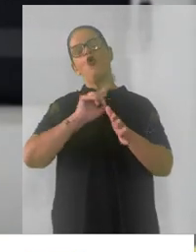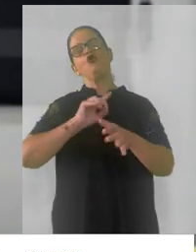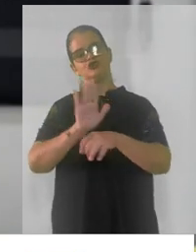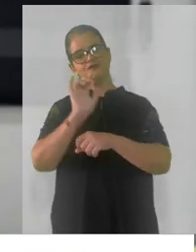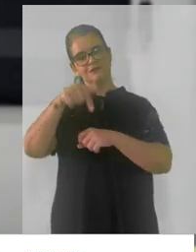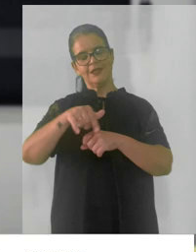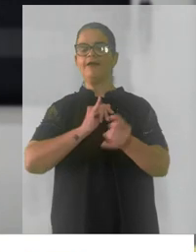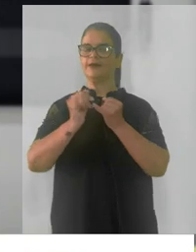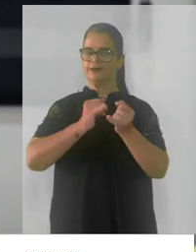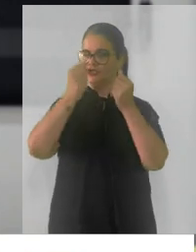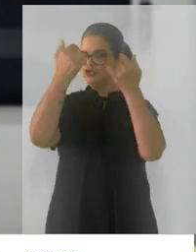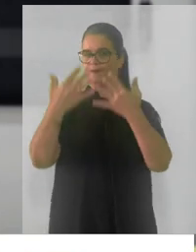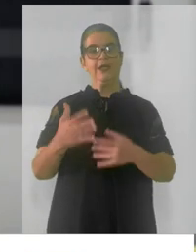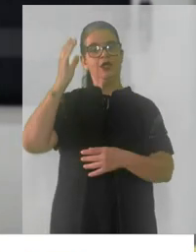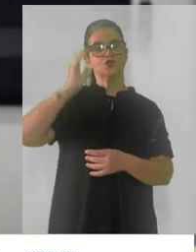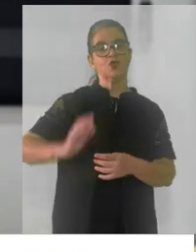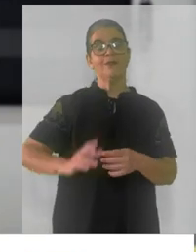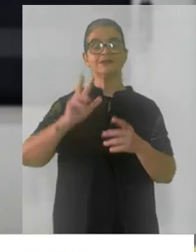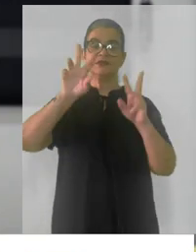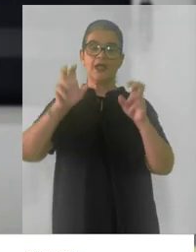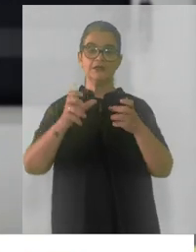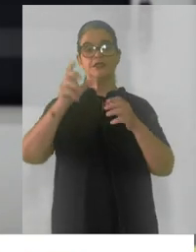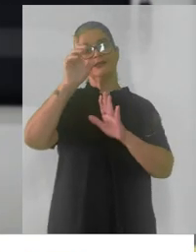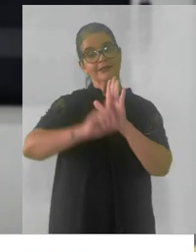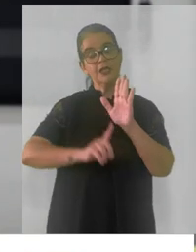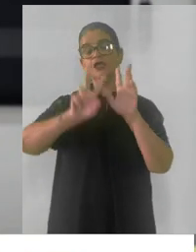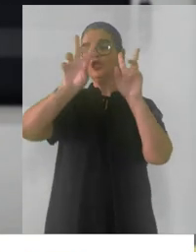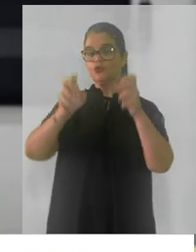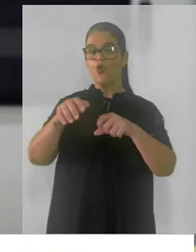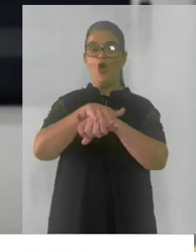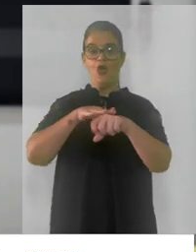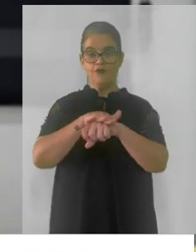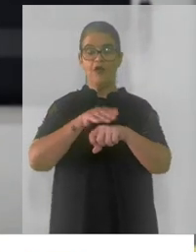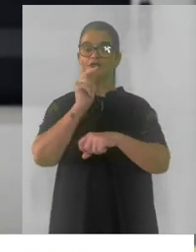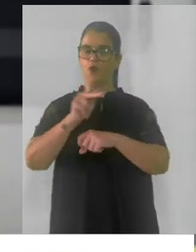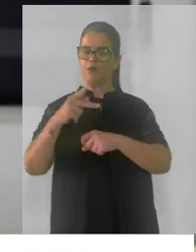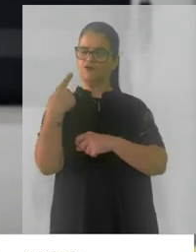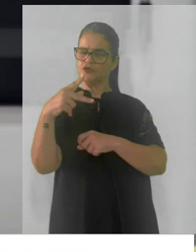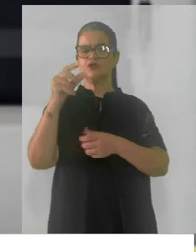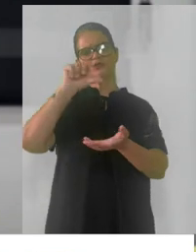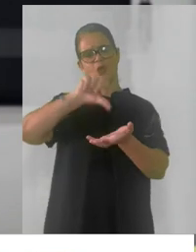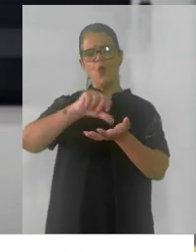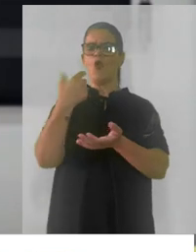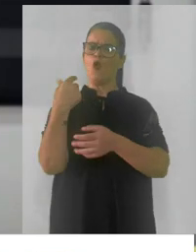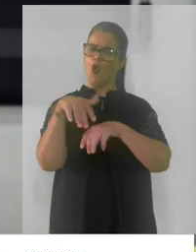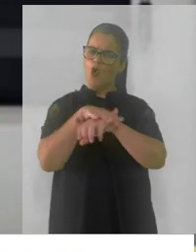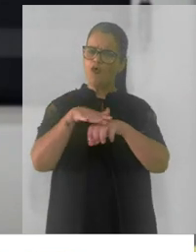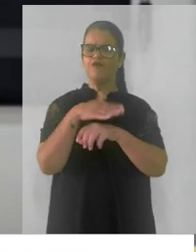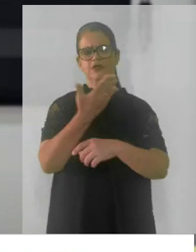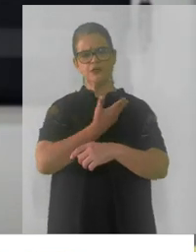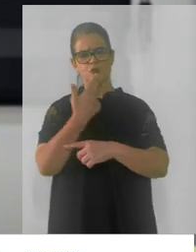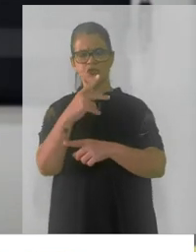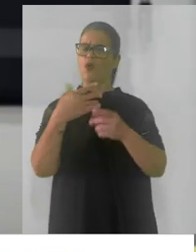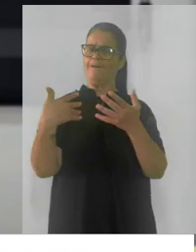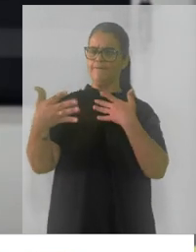internet falando sobre cidadania, sobre direito, conversa com o seu professor do polo, conversa com o seu colega